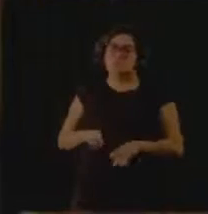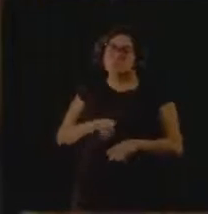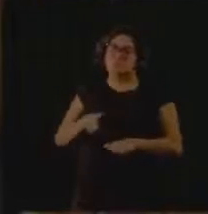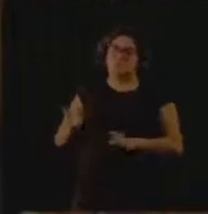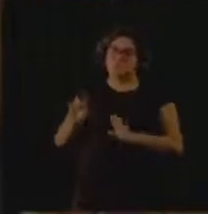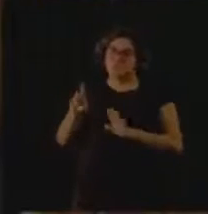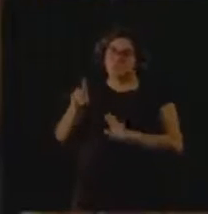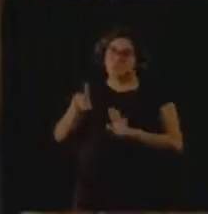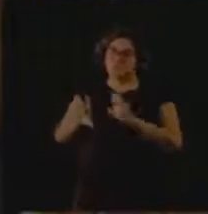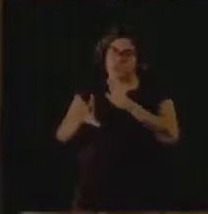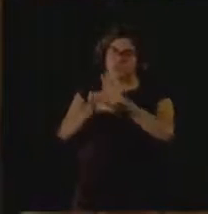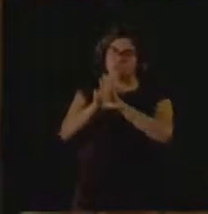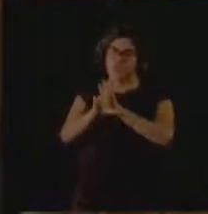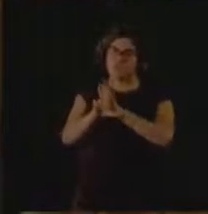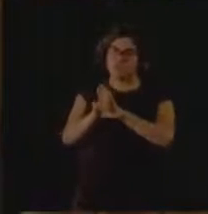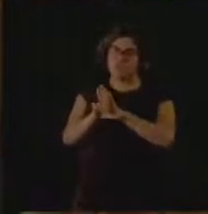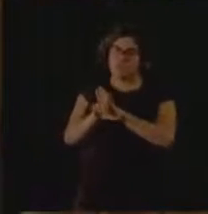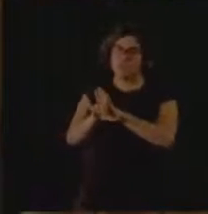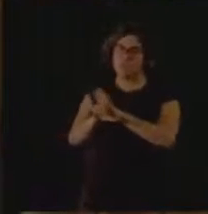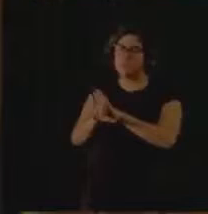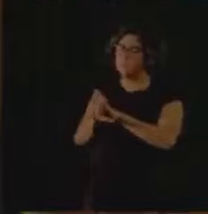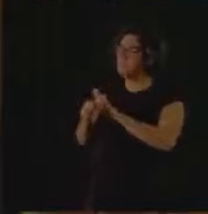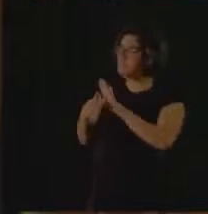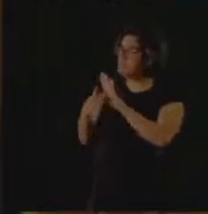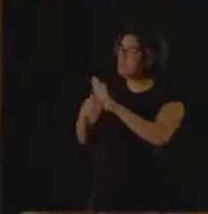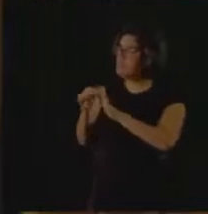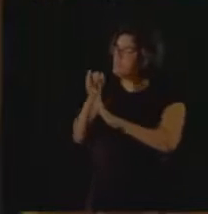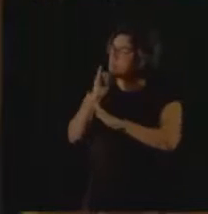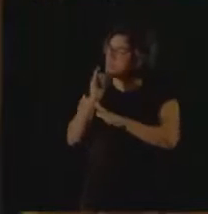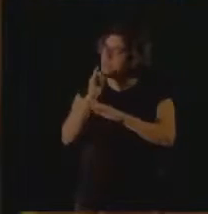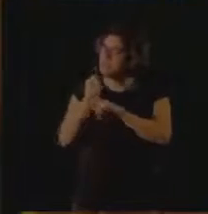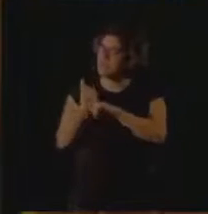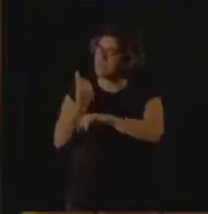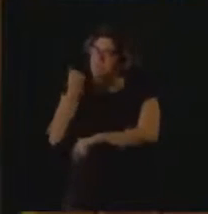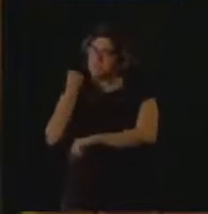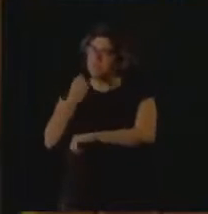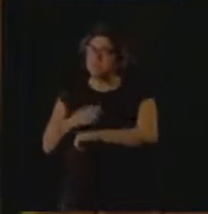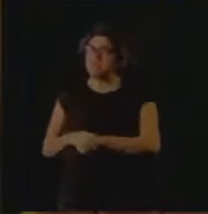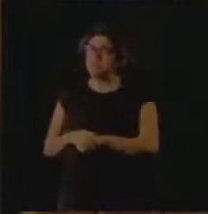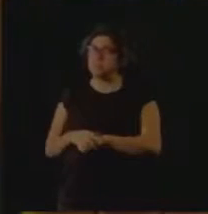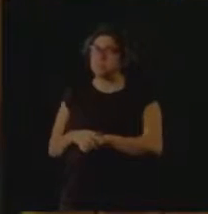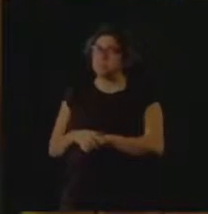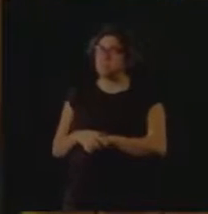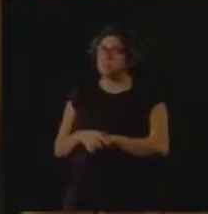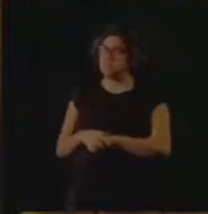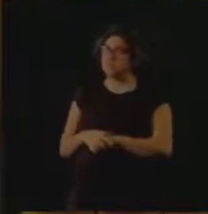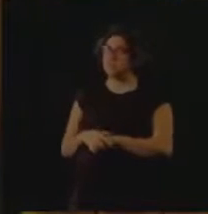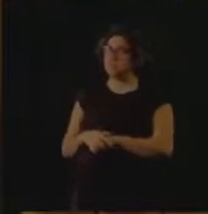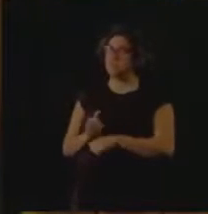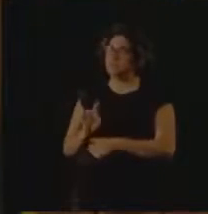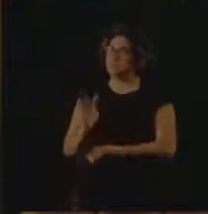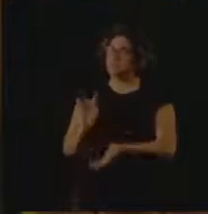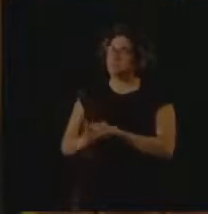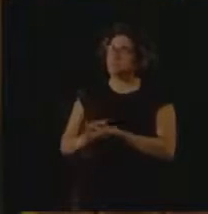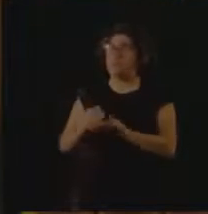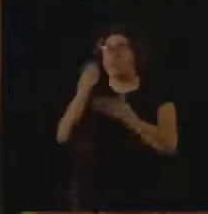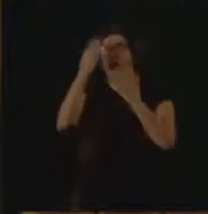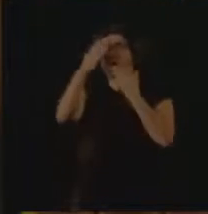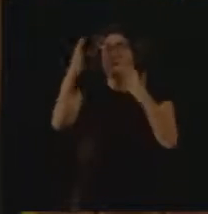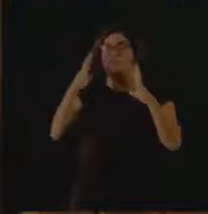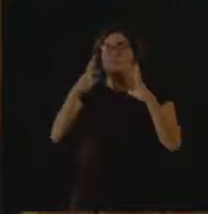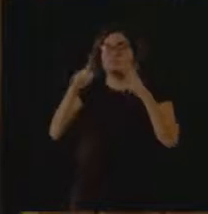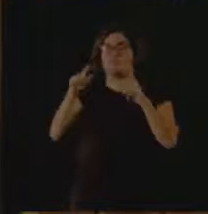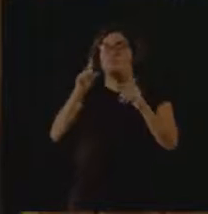lei, mostrar com exemplo antes. E só realmente agradecer todos que